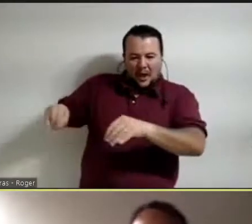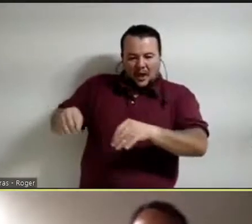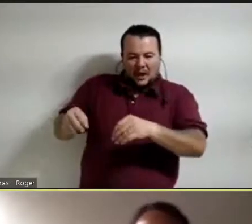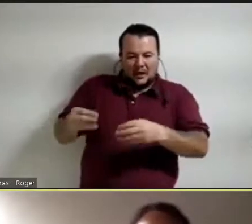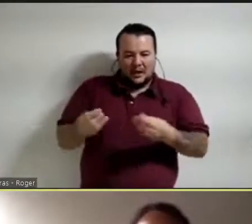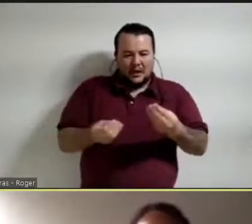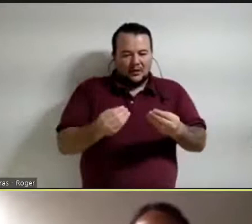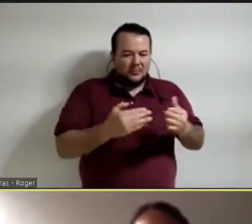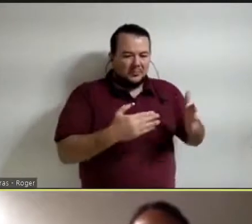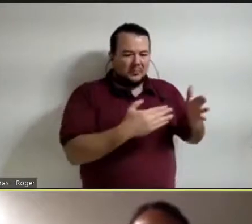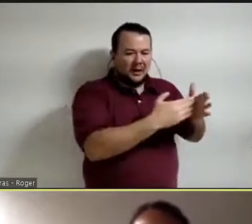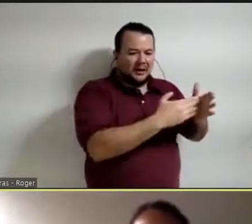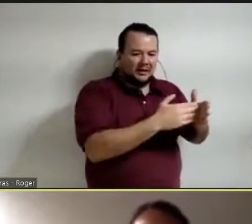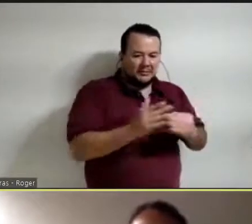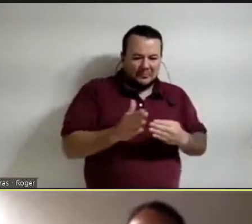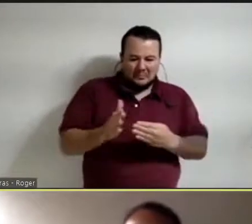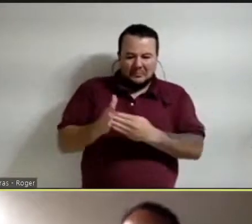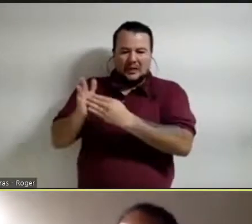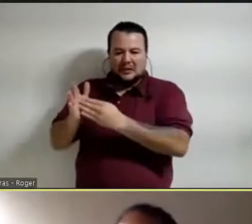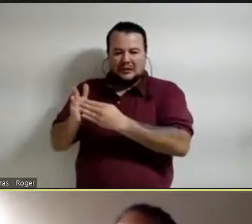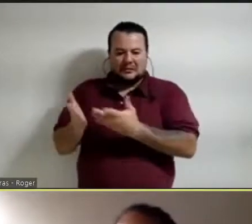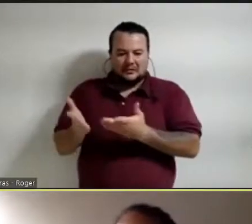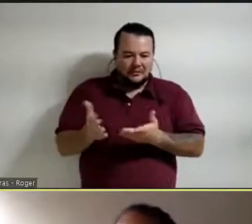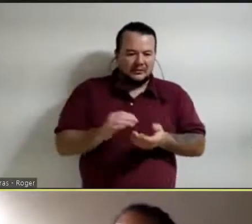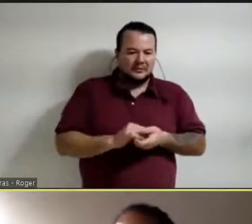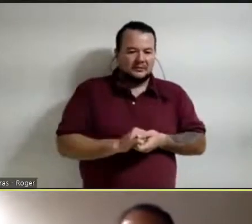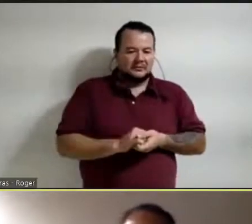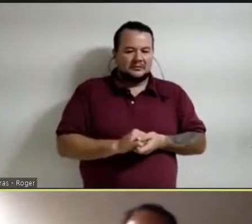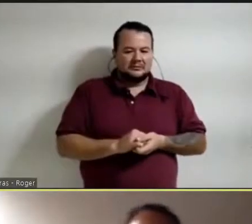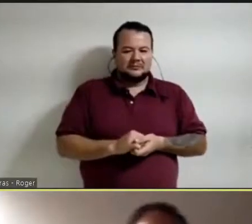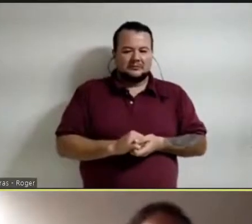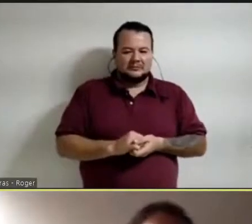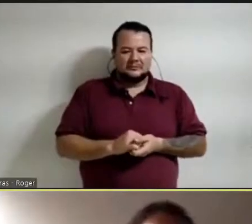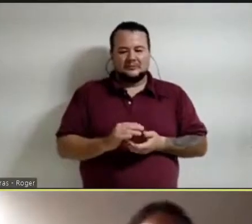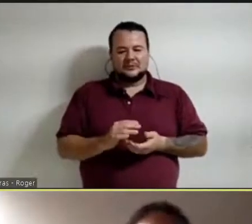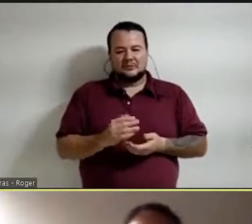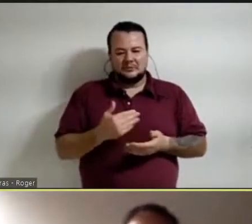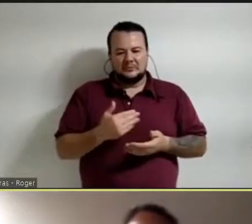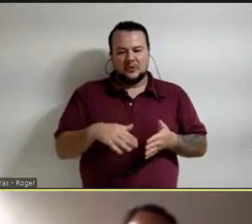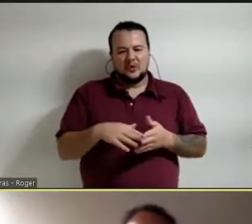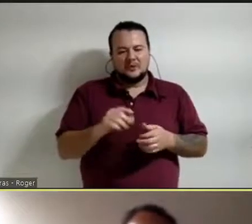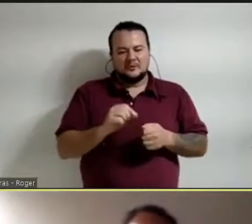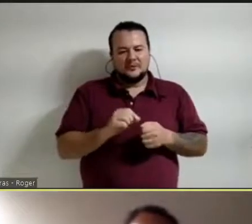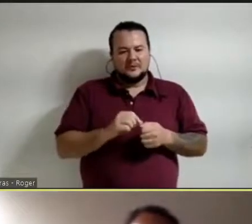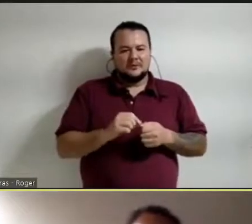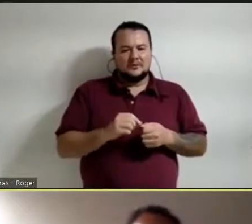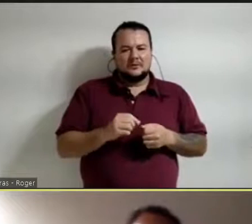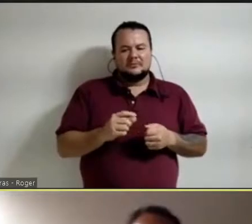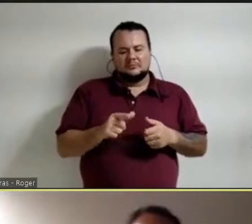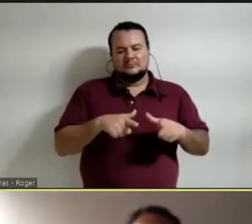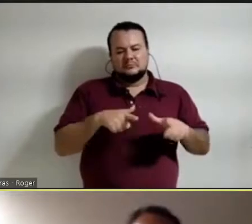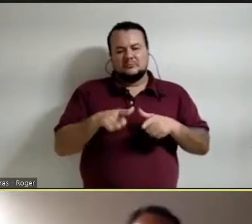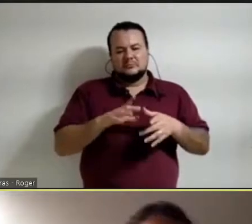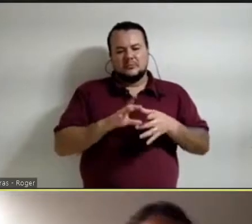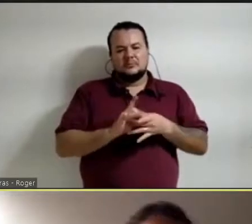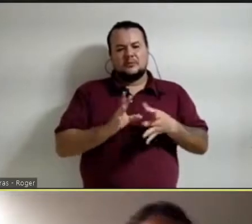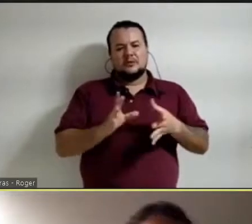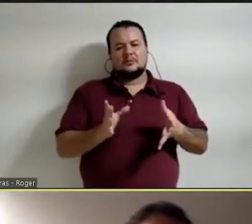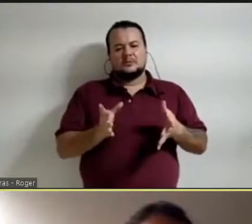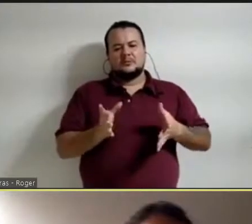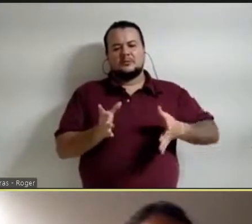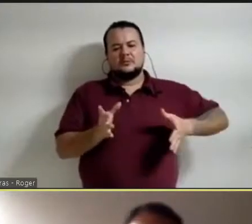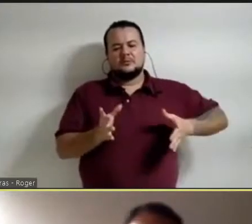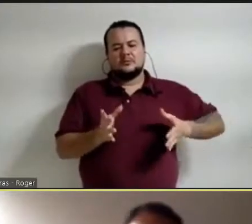actuamos com liberdade, e buscamos equipe, eu